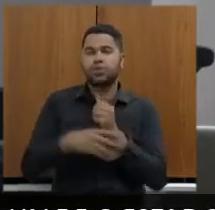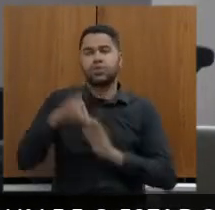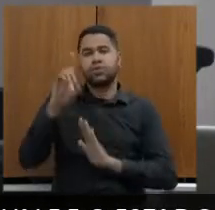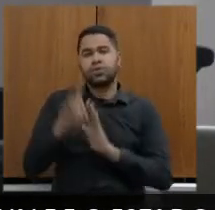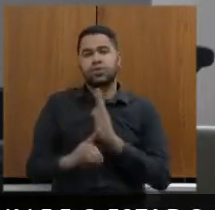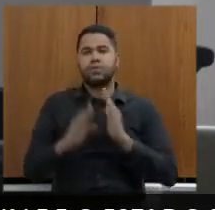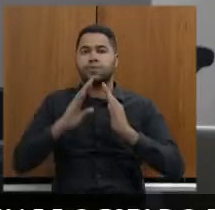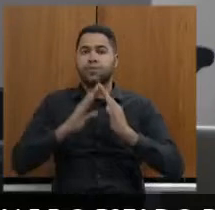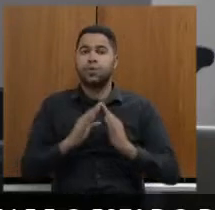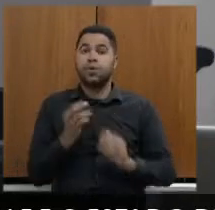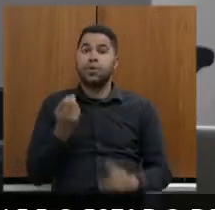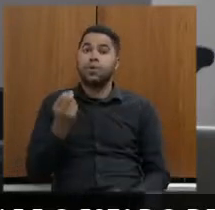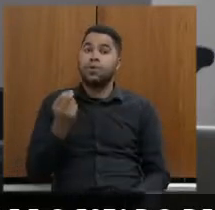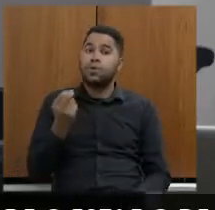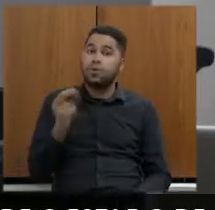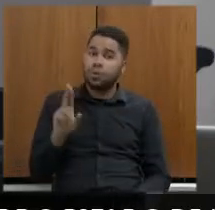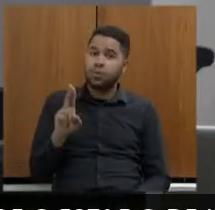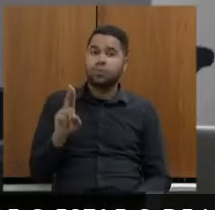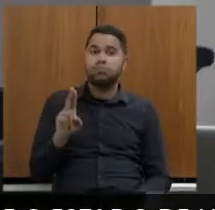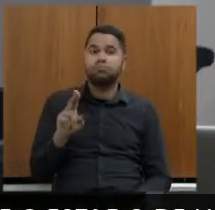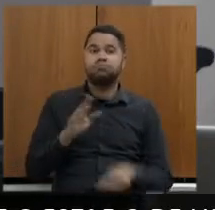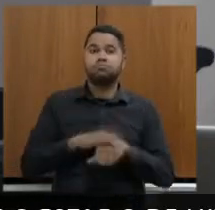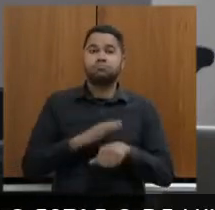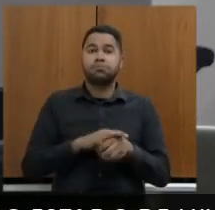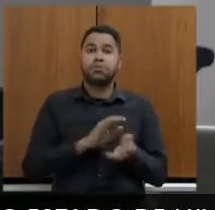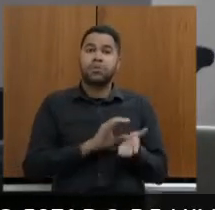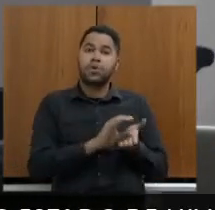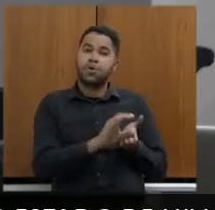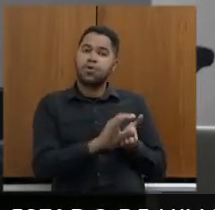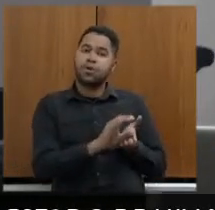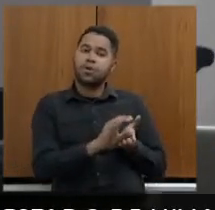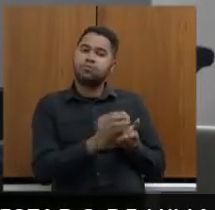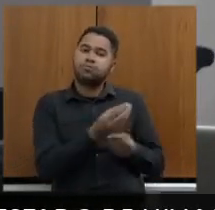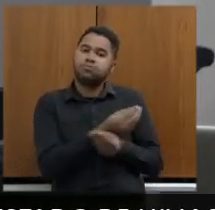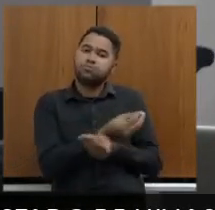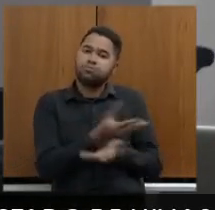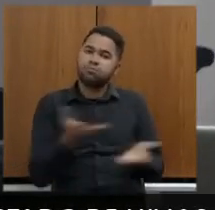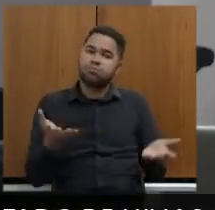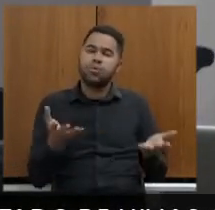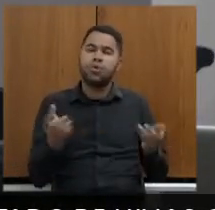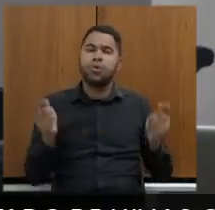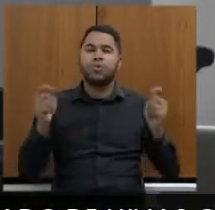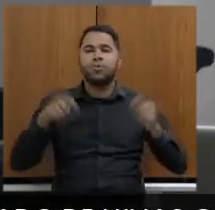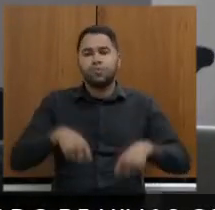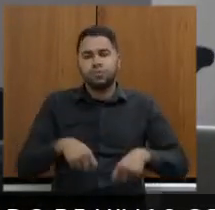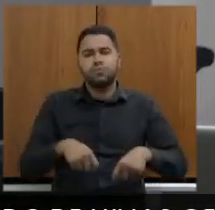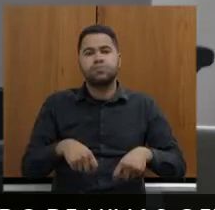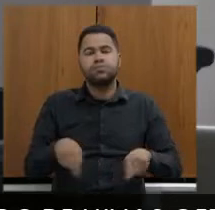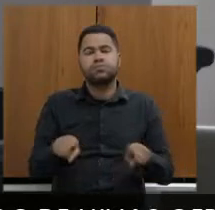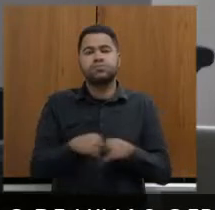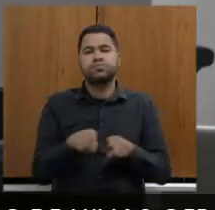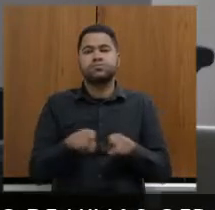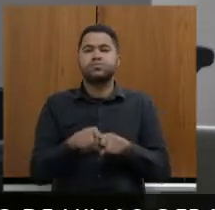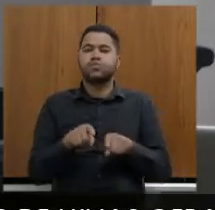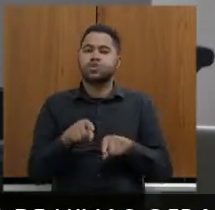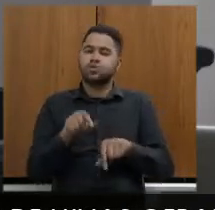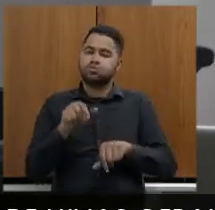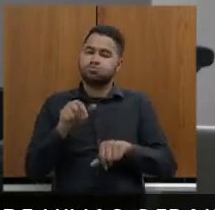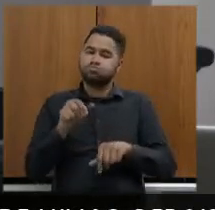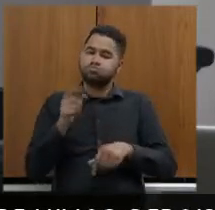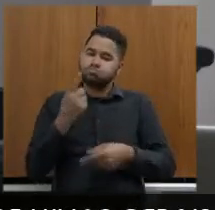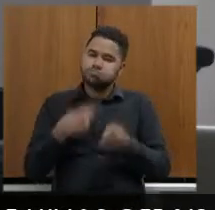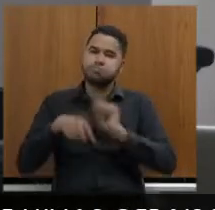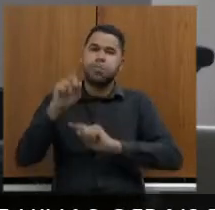moradia ou que sejam indenizadas em valor que contemple a possibilidade de se reestruturar em uma